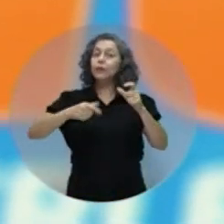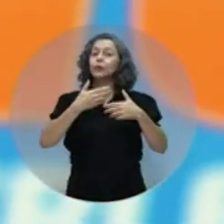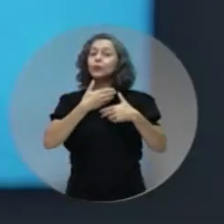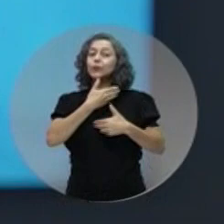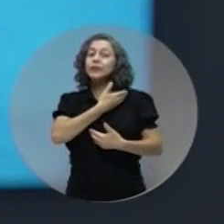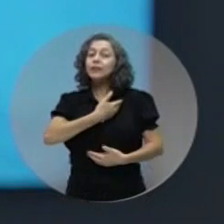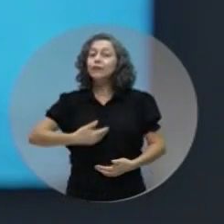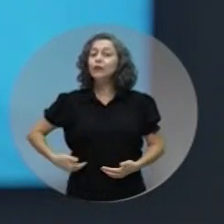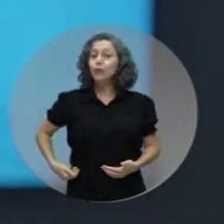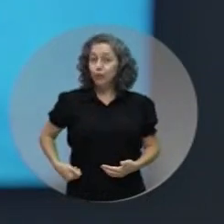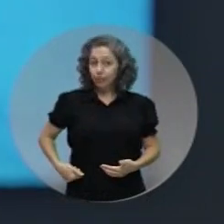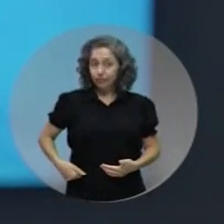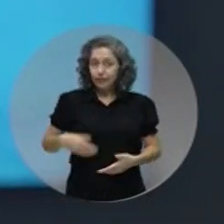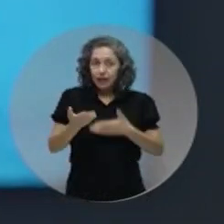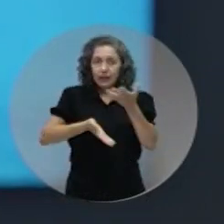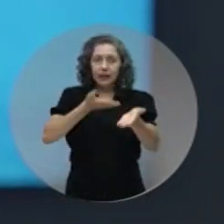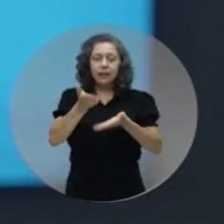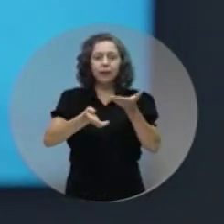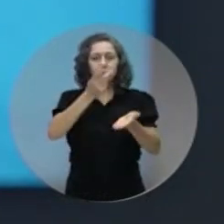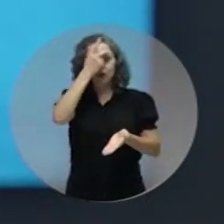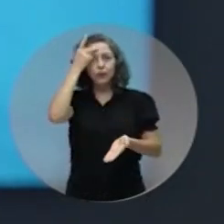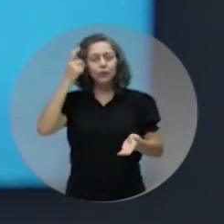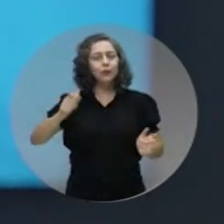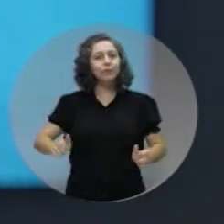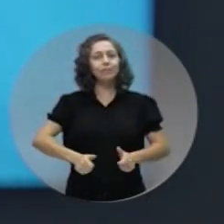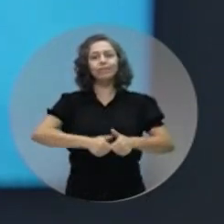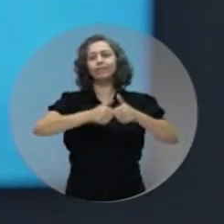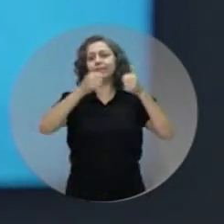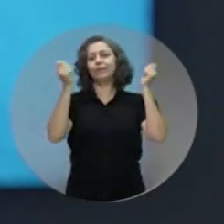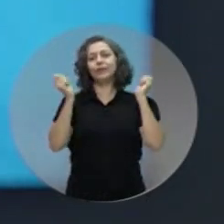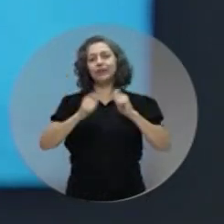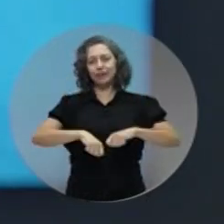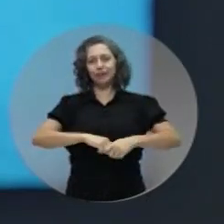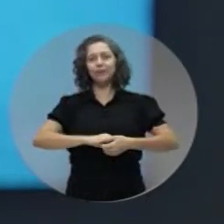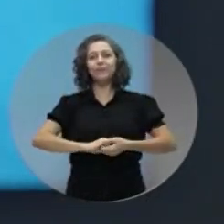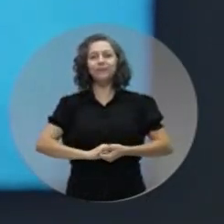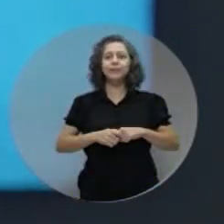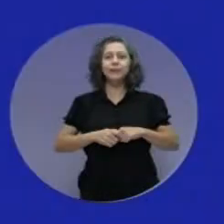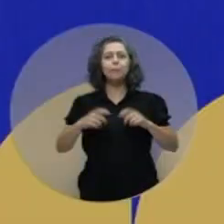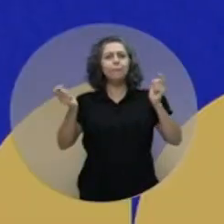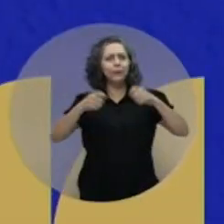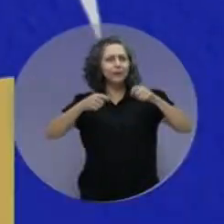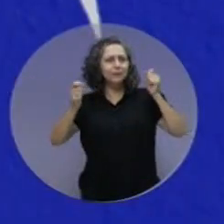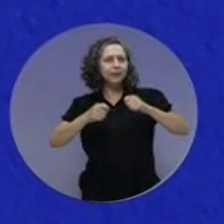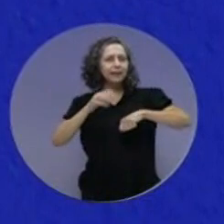e dando condições para que eles atendam as pessoas da melhor forma possível.